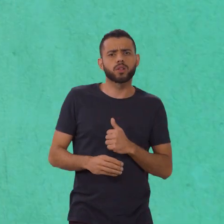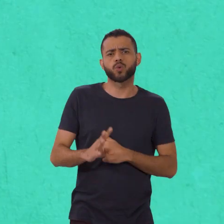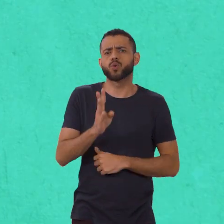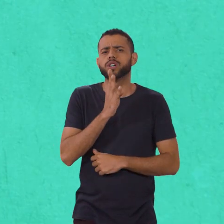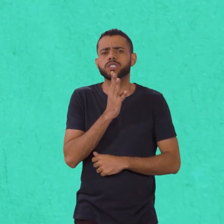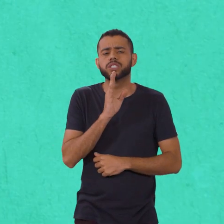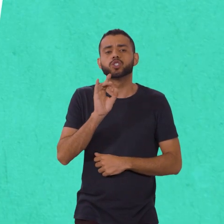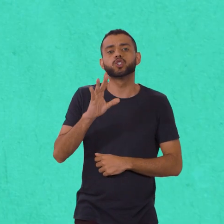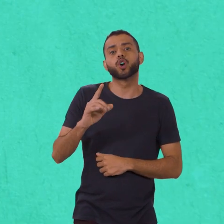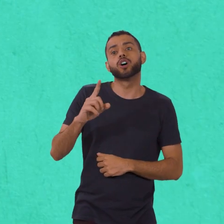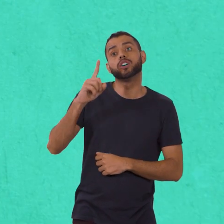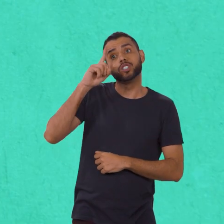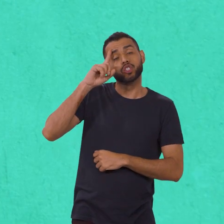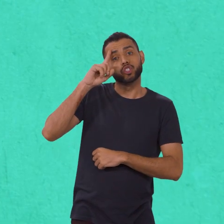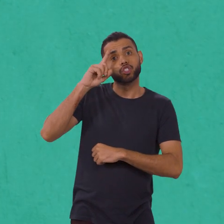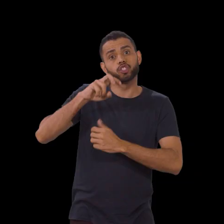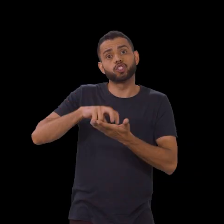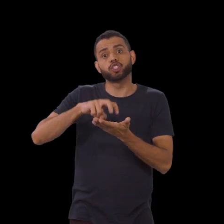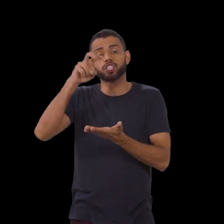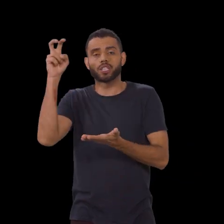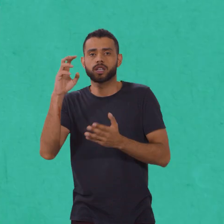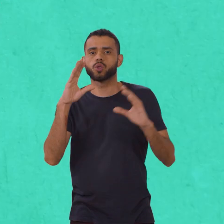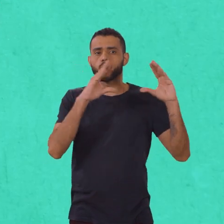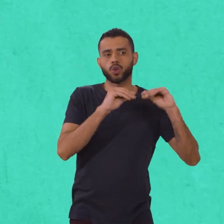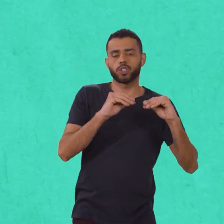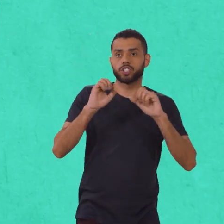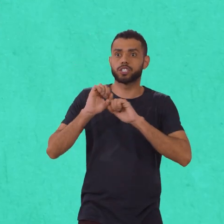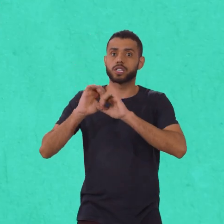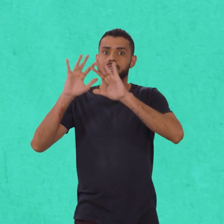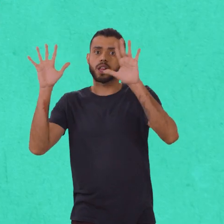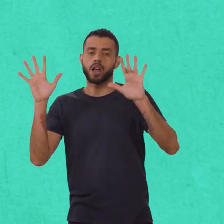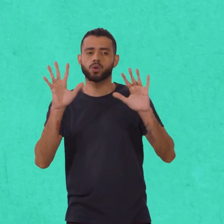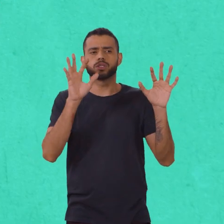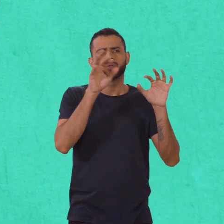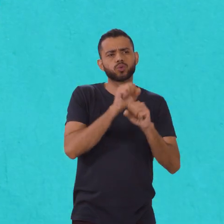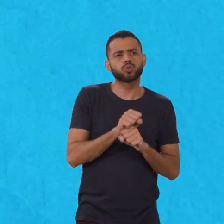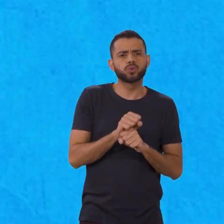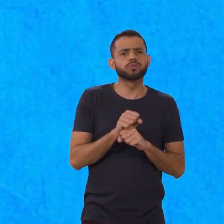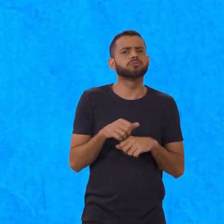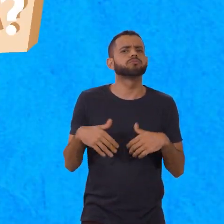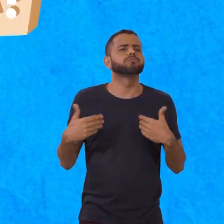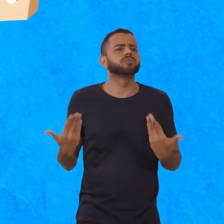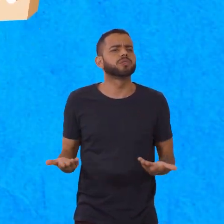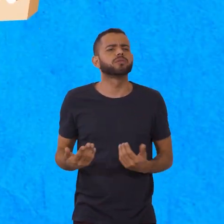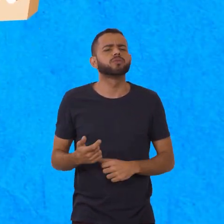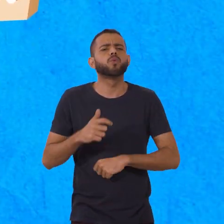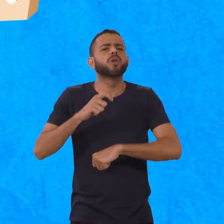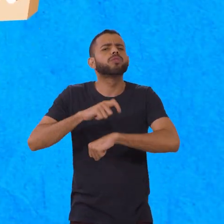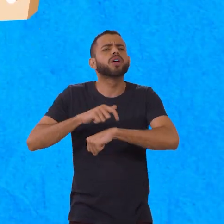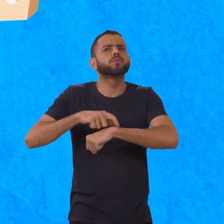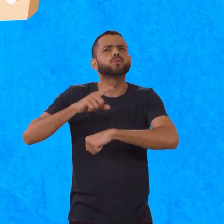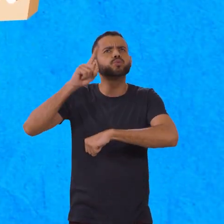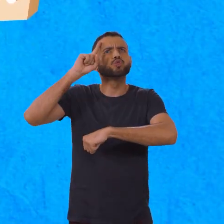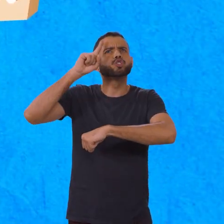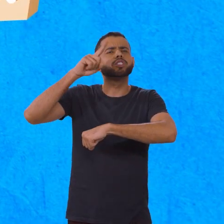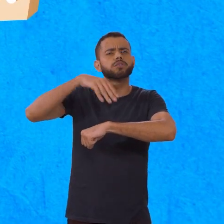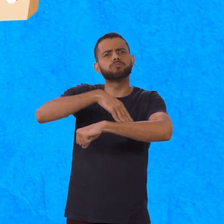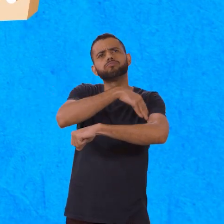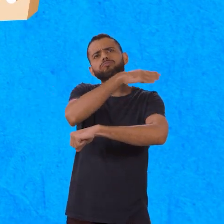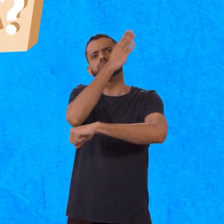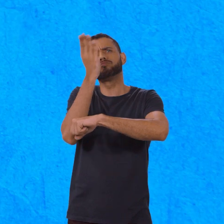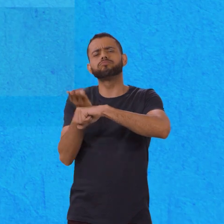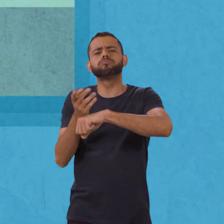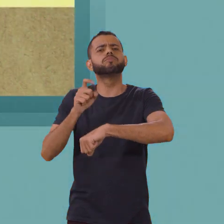que era dia e noite, claro e escuro. Eis que surge a questão. Quanto tempo dura um dia?